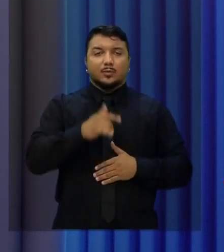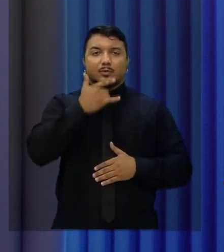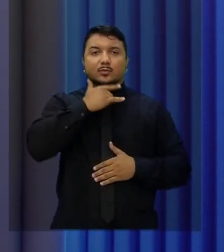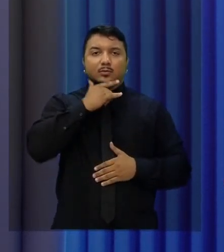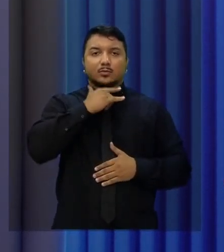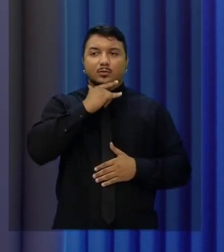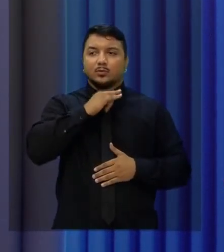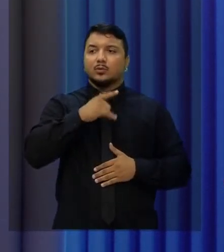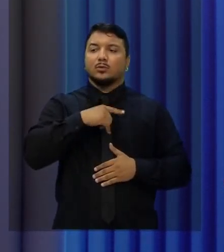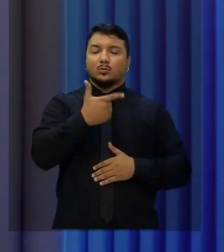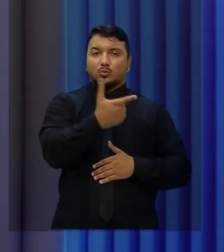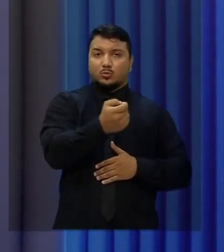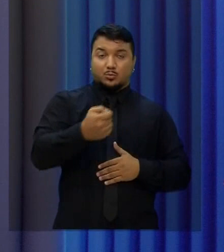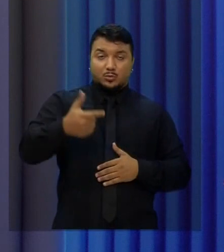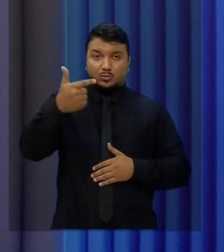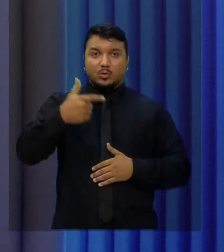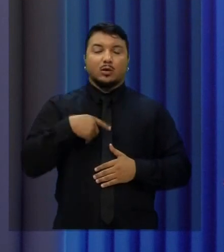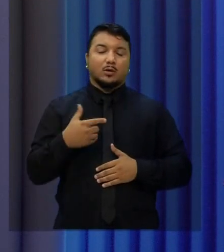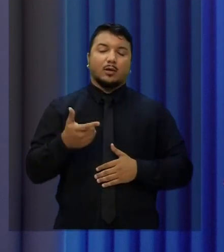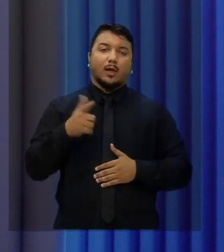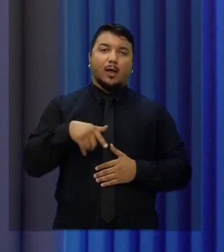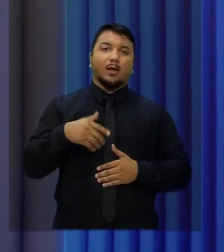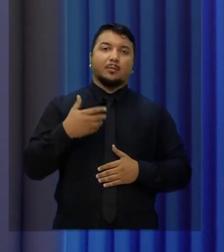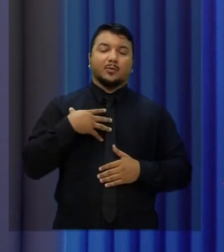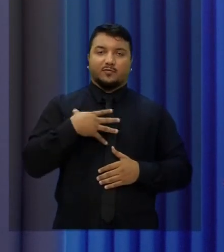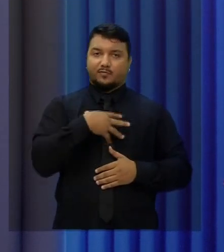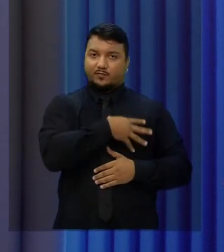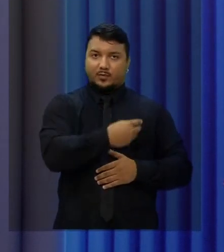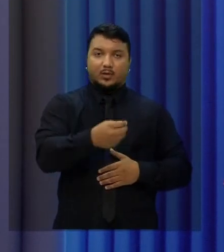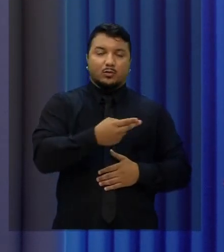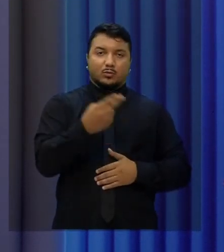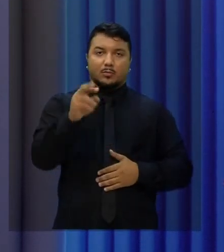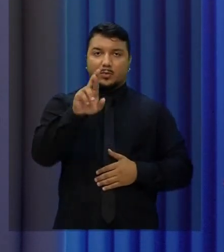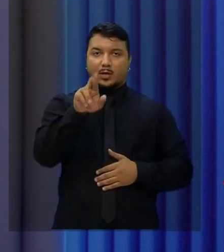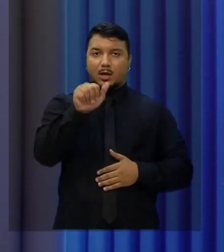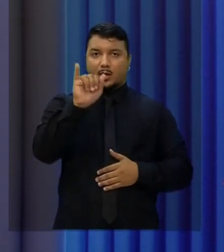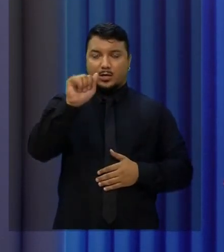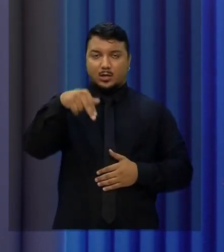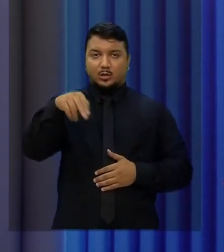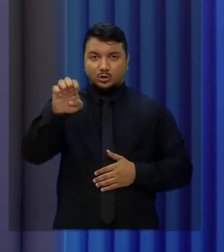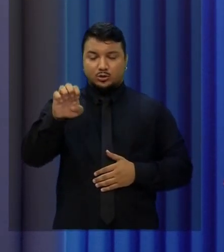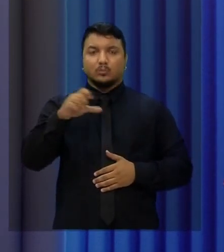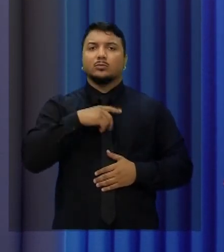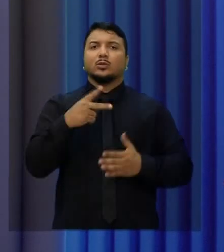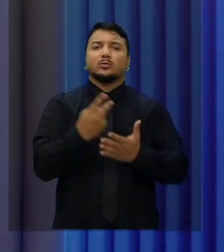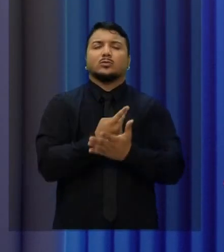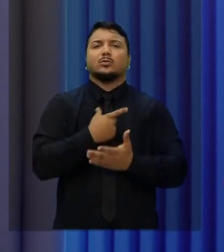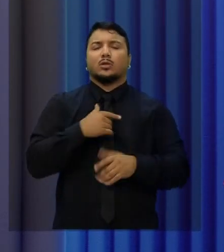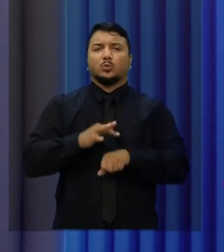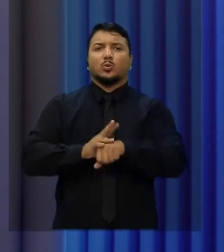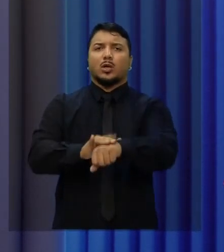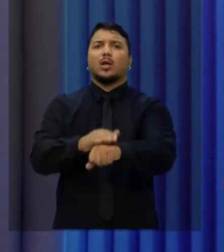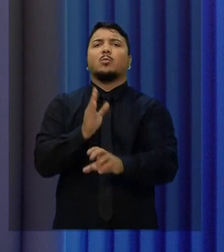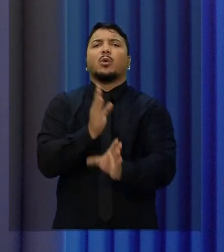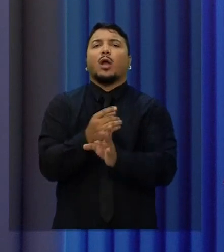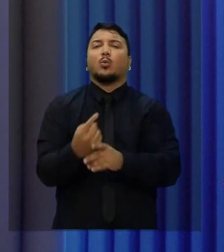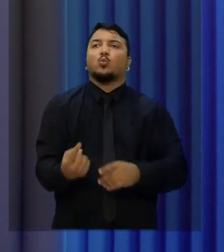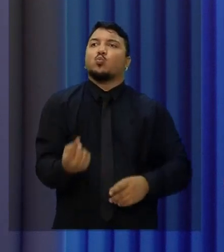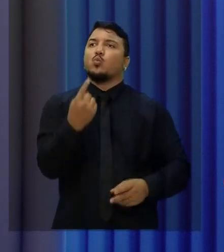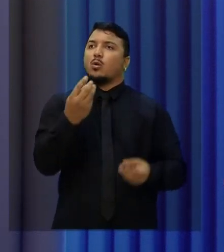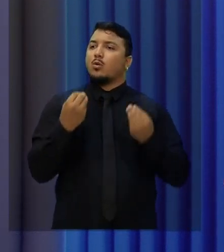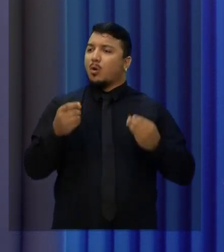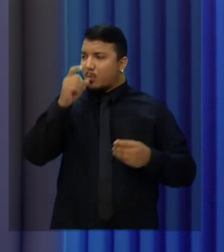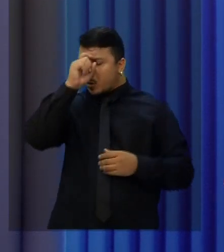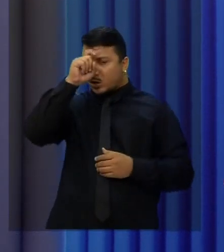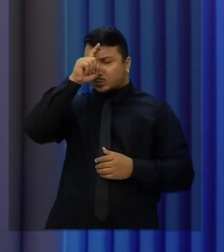filha nasceu, a Raiane, que hoje tem 20 anos. E eu me sentia muito mal quando a Raiane adoecia, porque a única opção de um